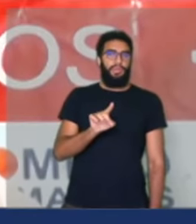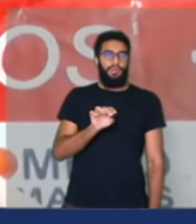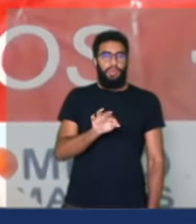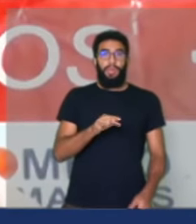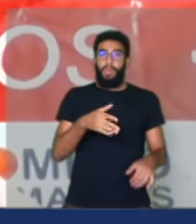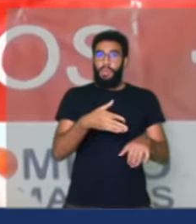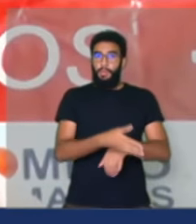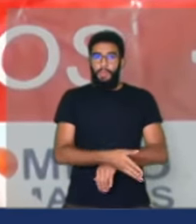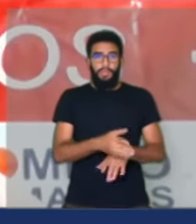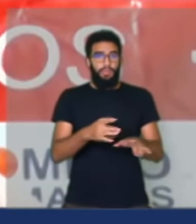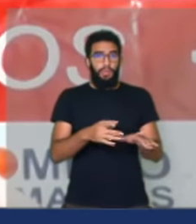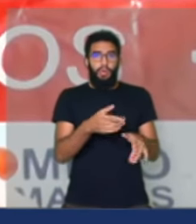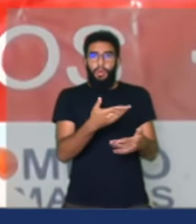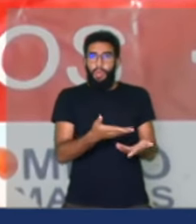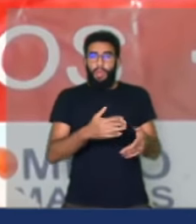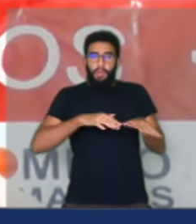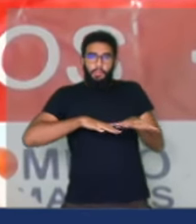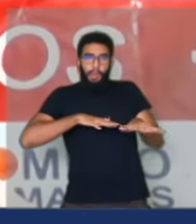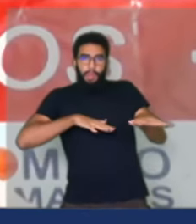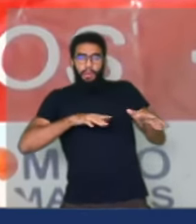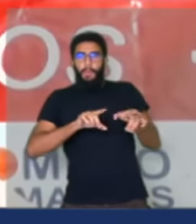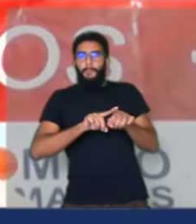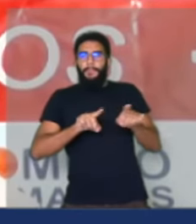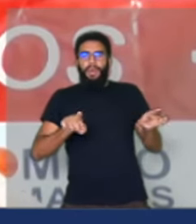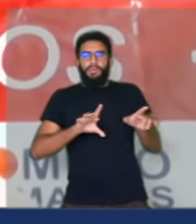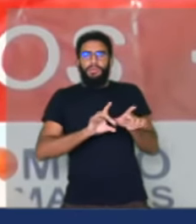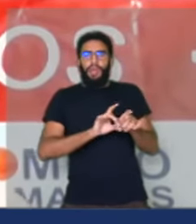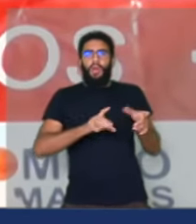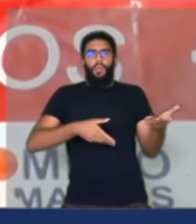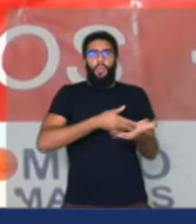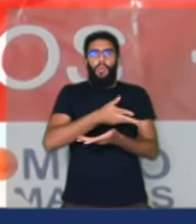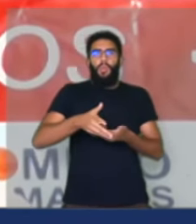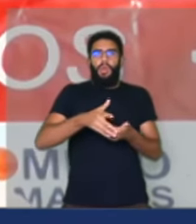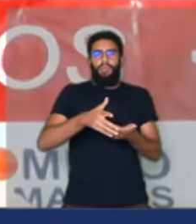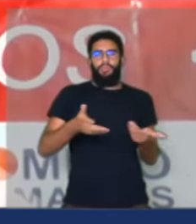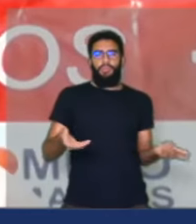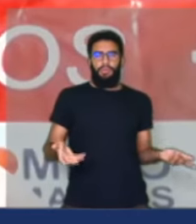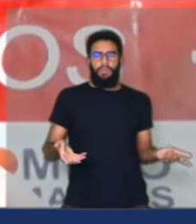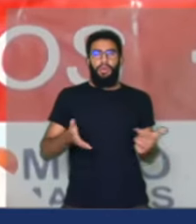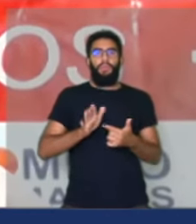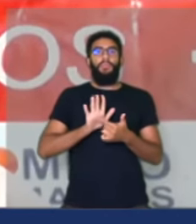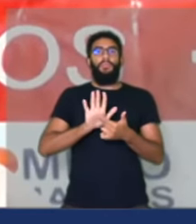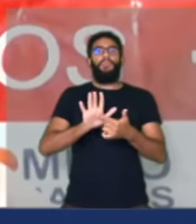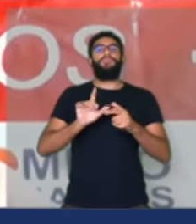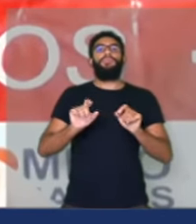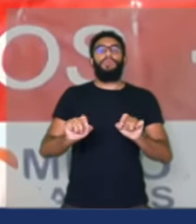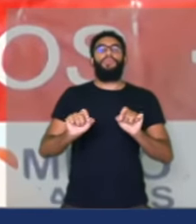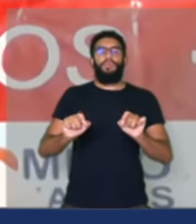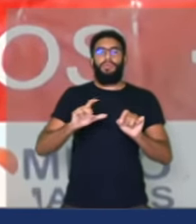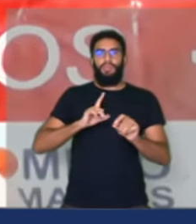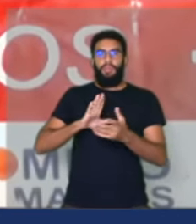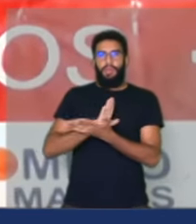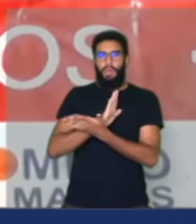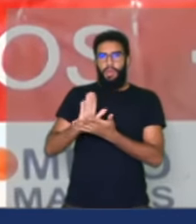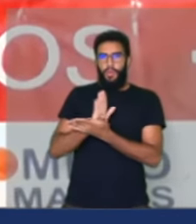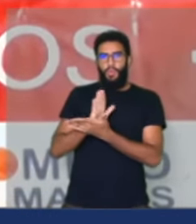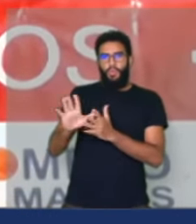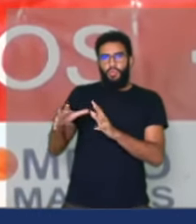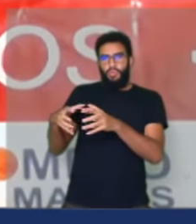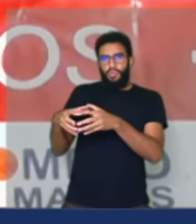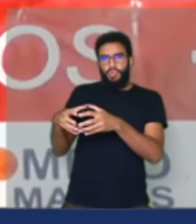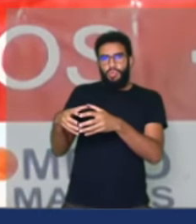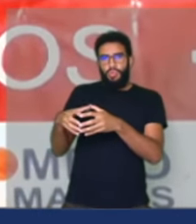É uma coisa, presidente, impensável que pudesse acontecer. Isso mostra que o extremismo bolsonarista